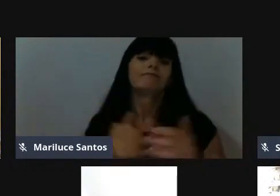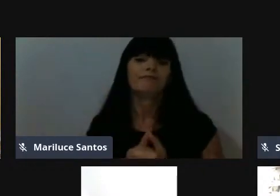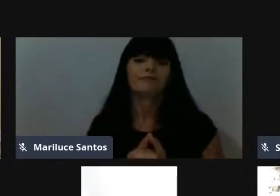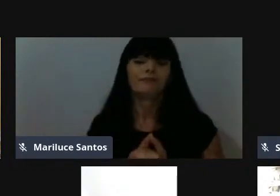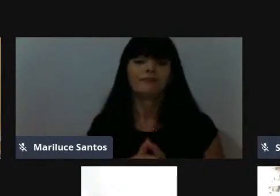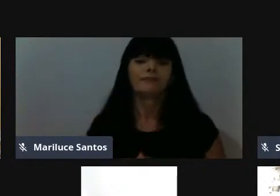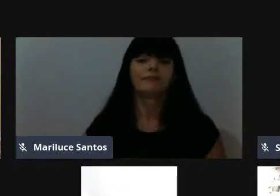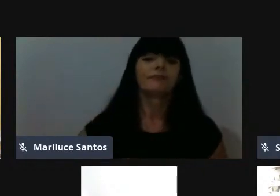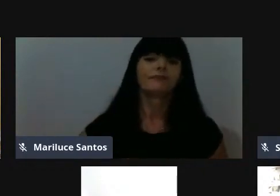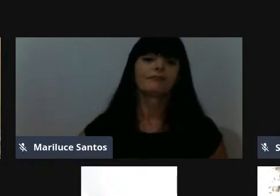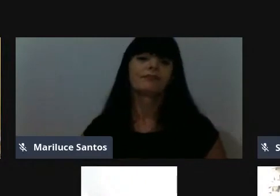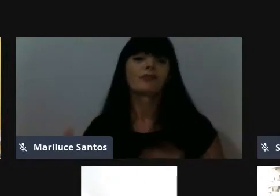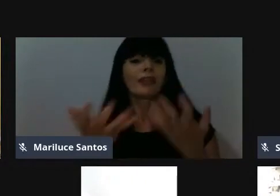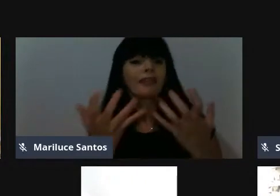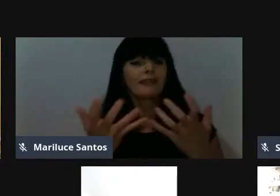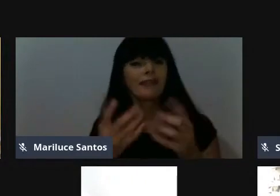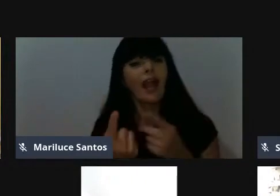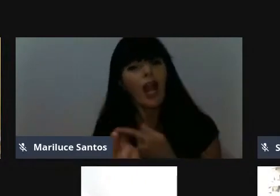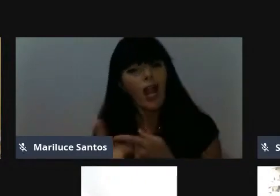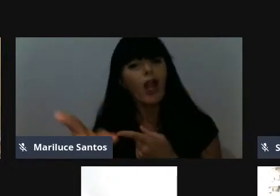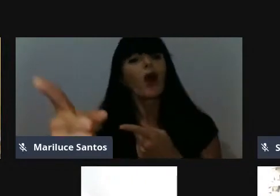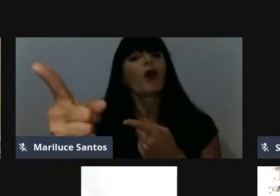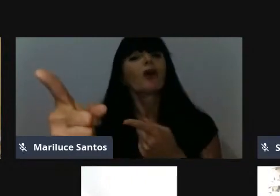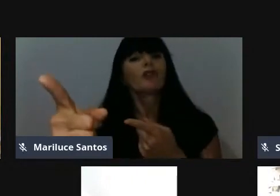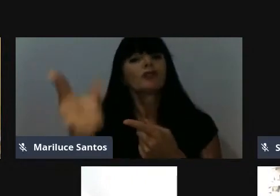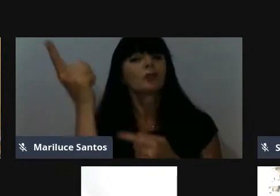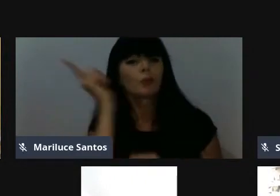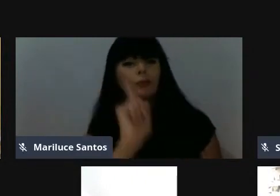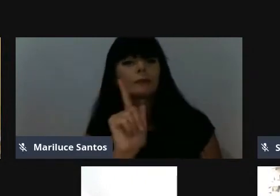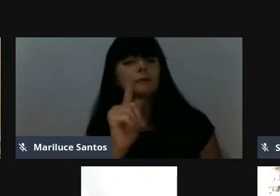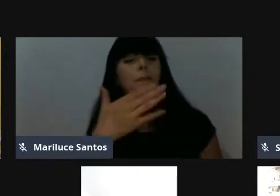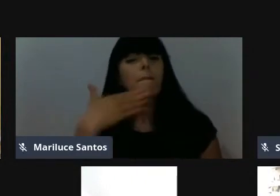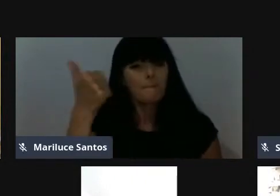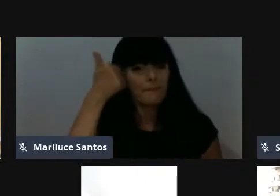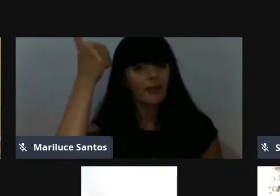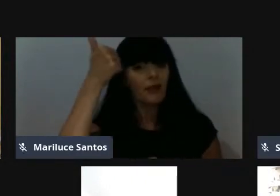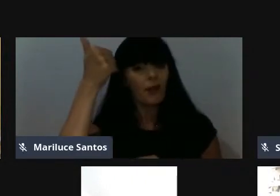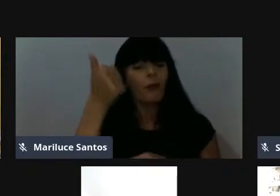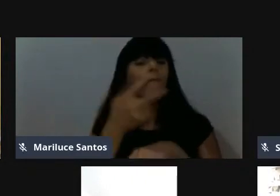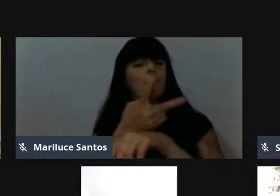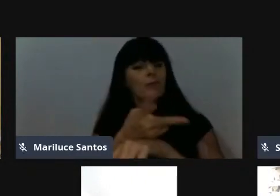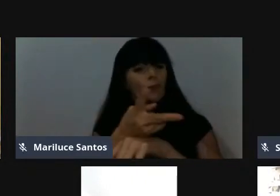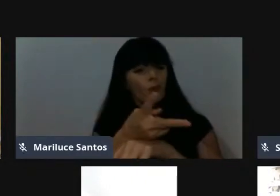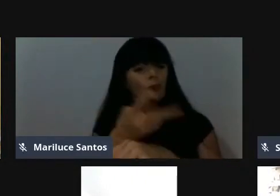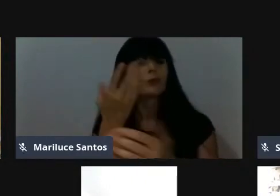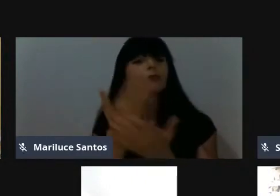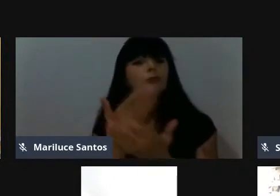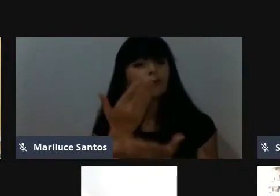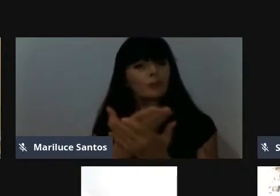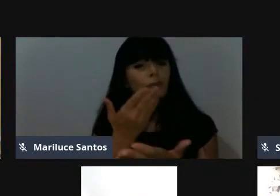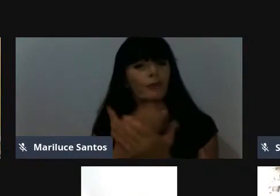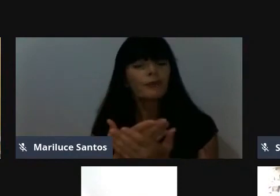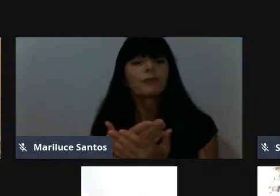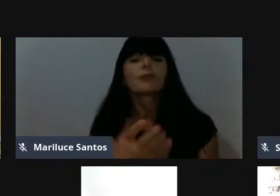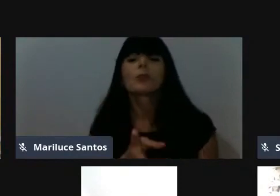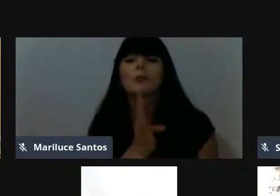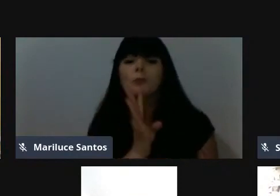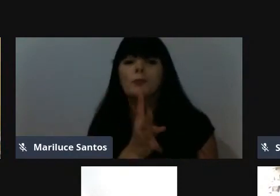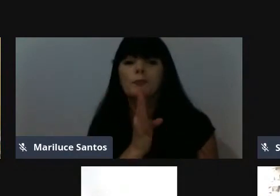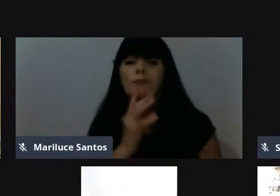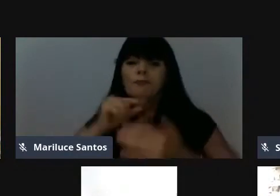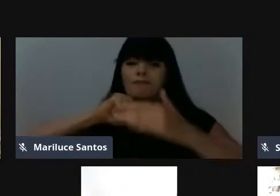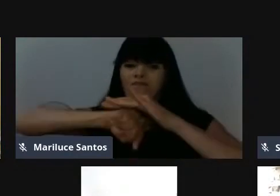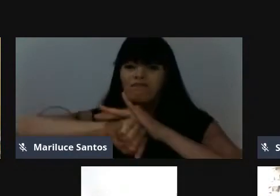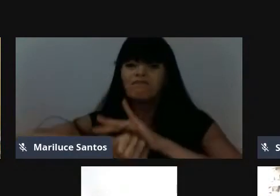você quer ir mais longe, quer alcançar coisas maiores, busque estudar, busque conhecimento, procure aprofundar,